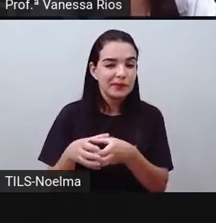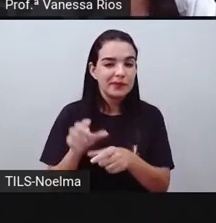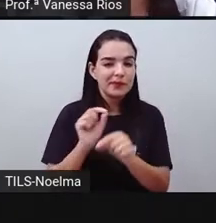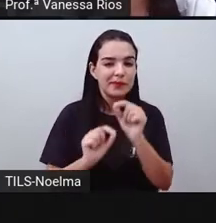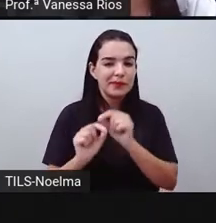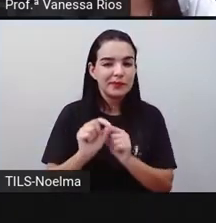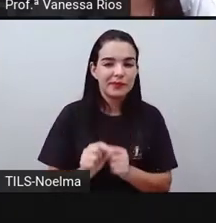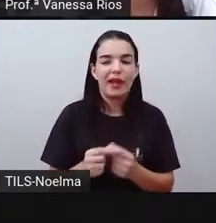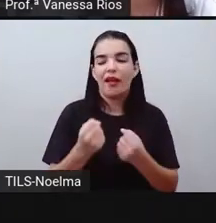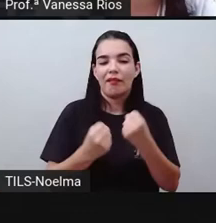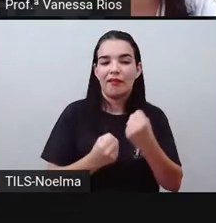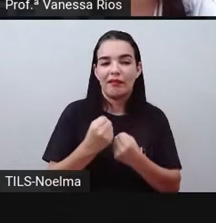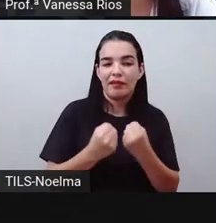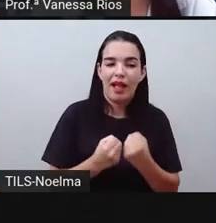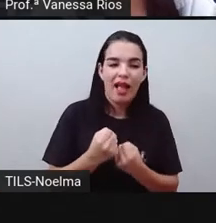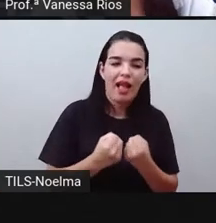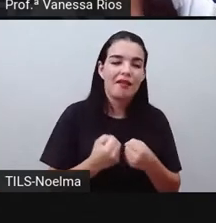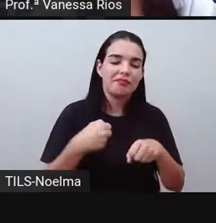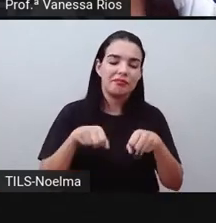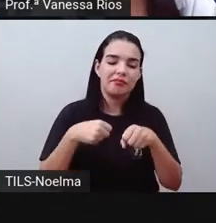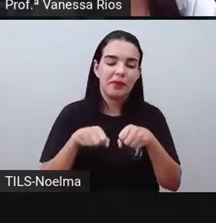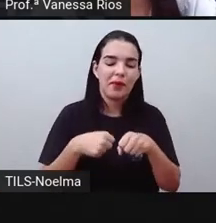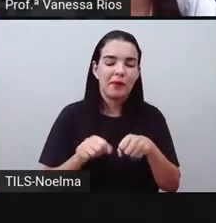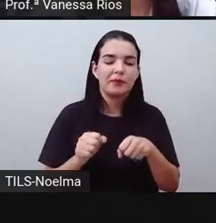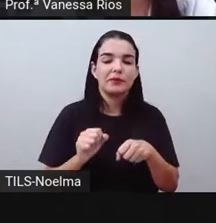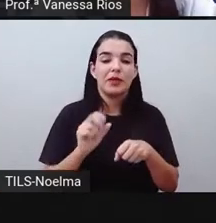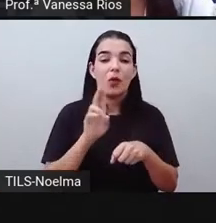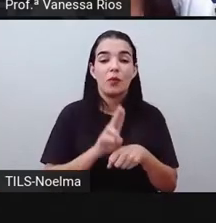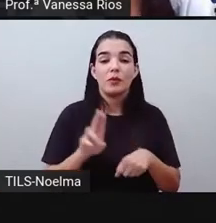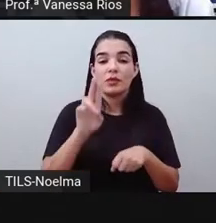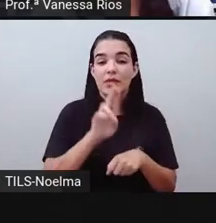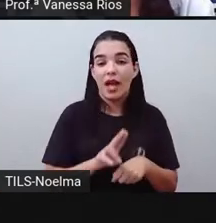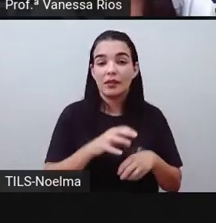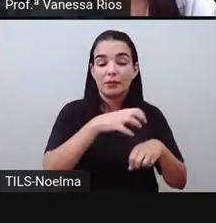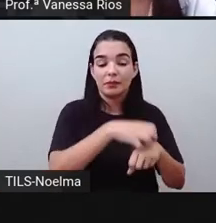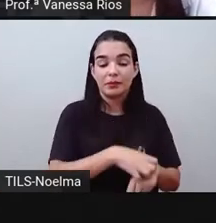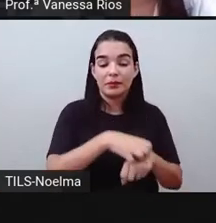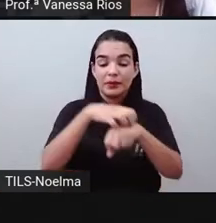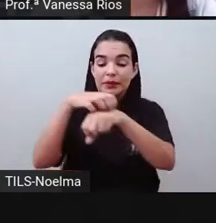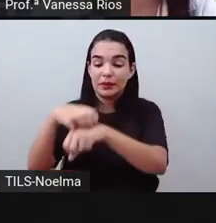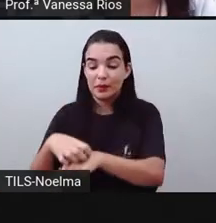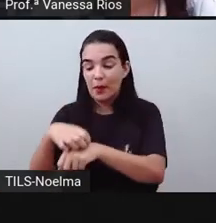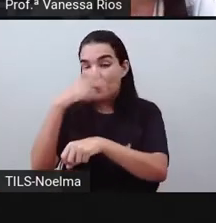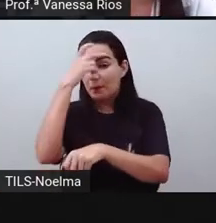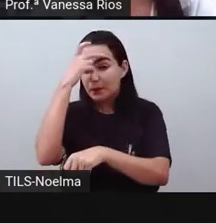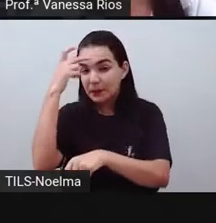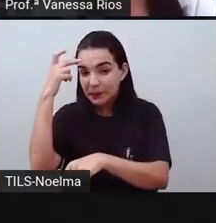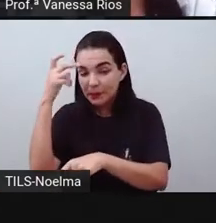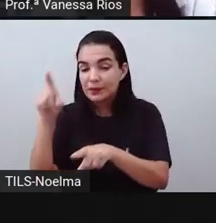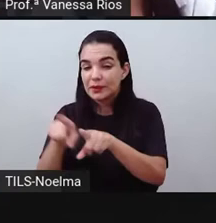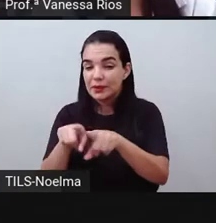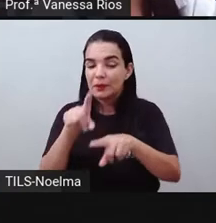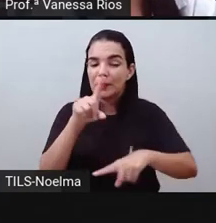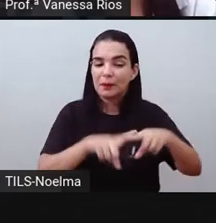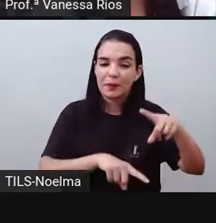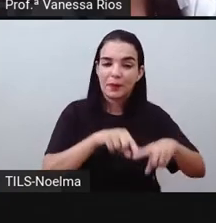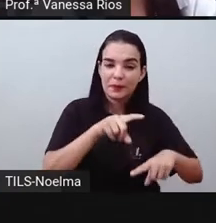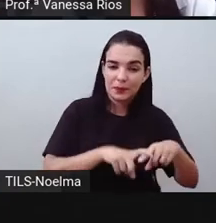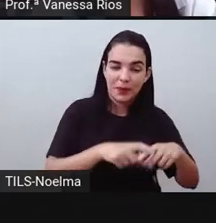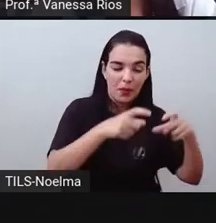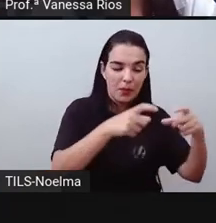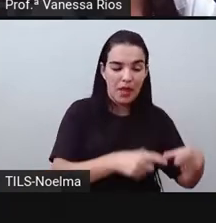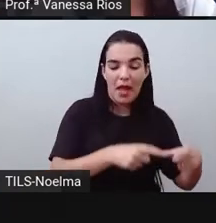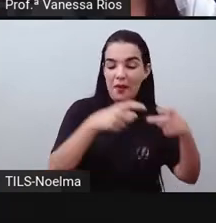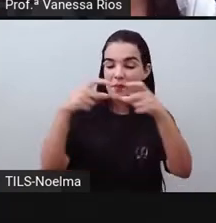utilizados no deslocamento de pessoas e cargas de um lugar para outro. E a gente já observou aí que os